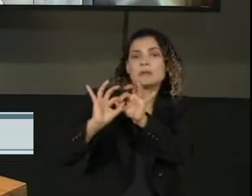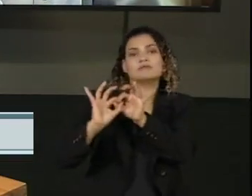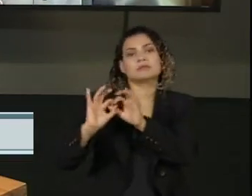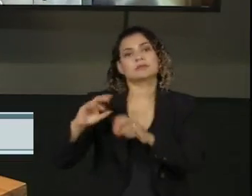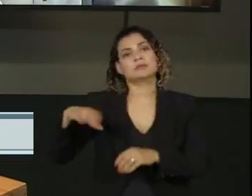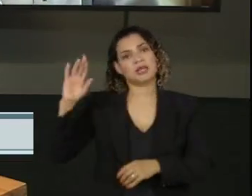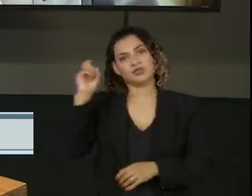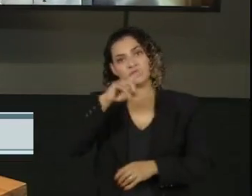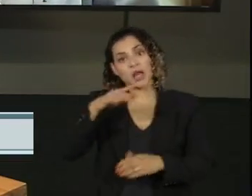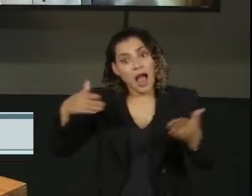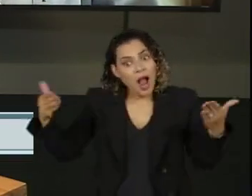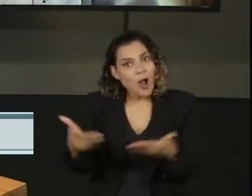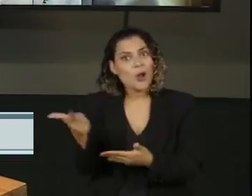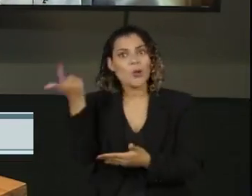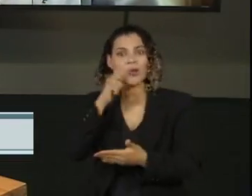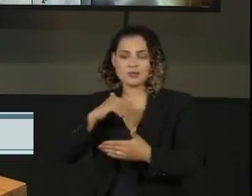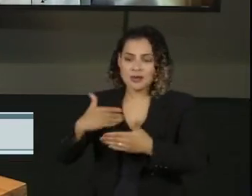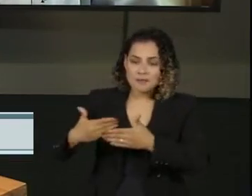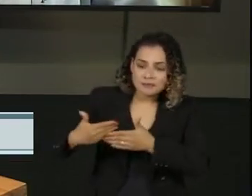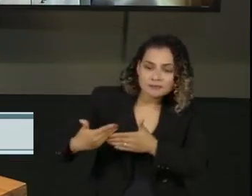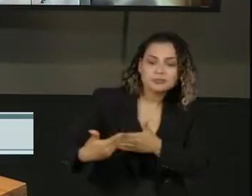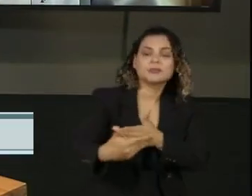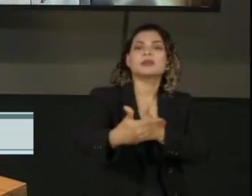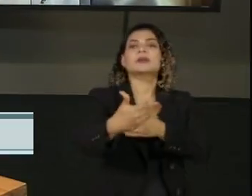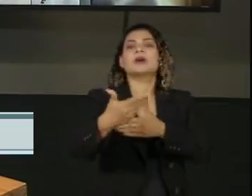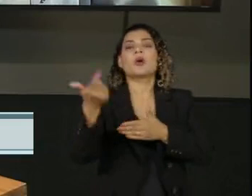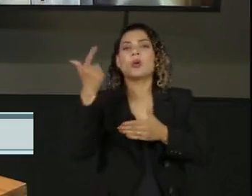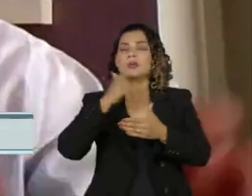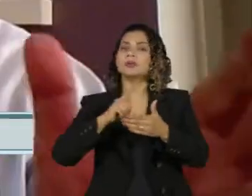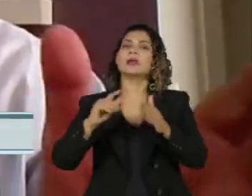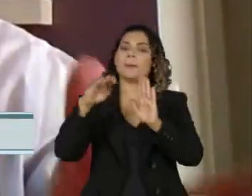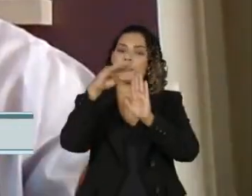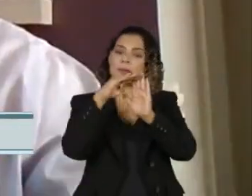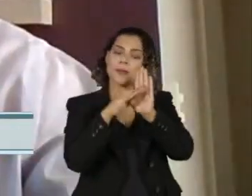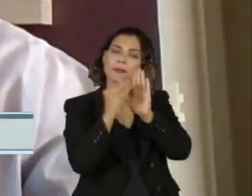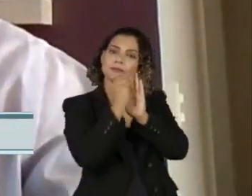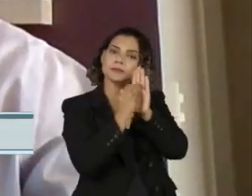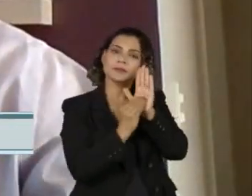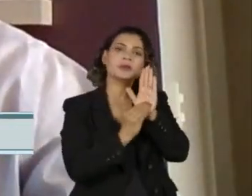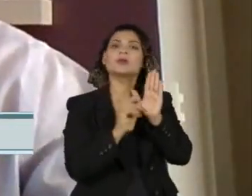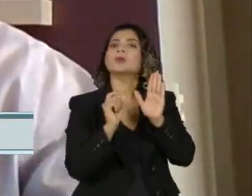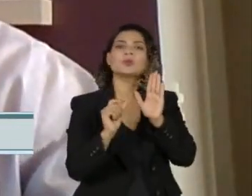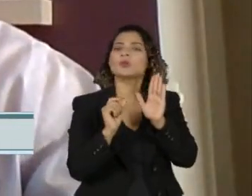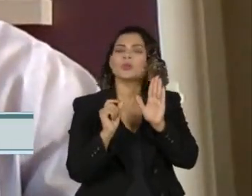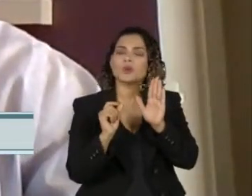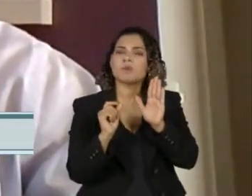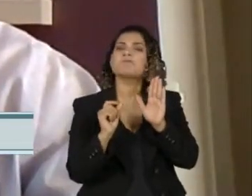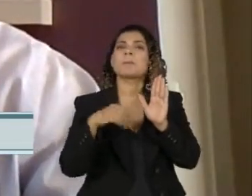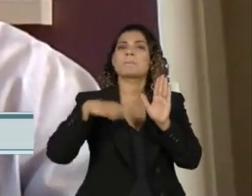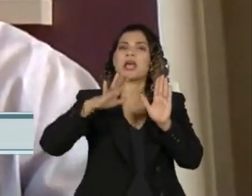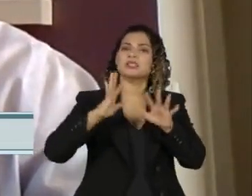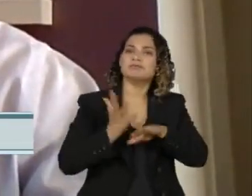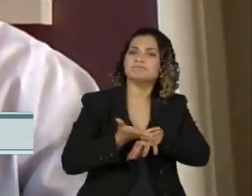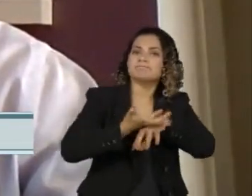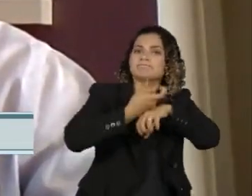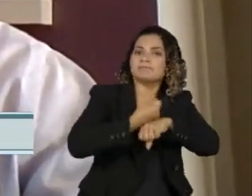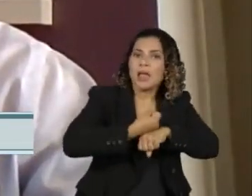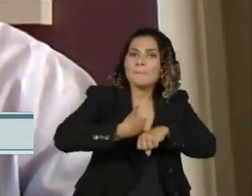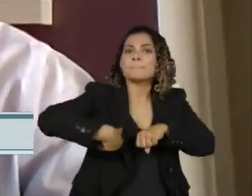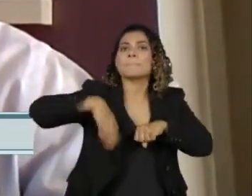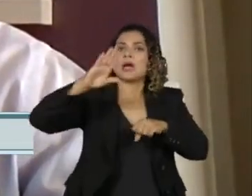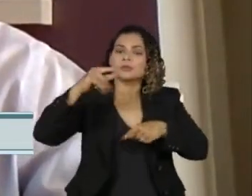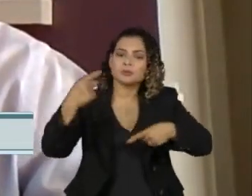remete é que a gente, de fato, construa uma agenda positiva. O que é essa agenda positiva? Uma agenda que traga